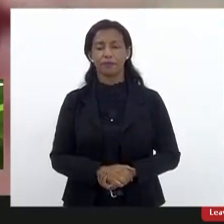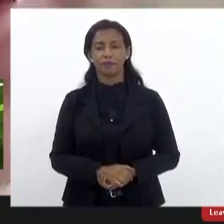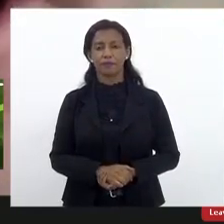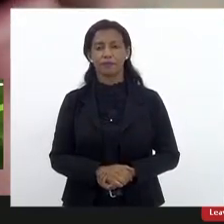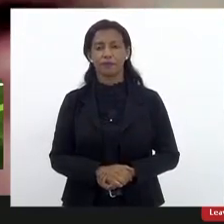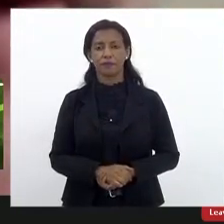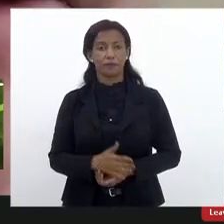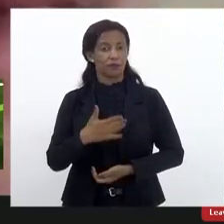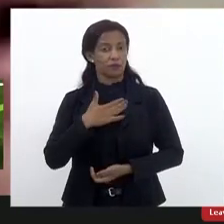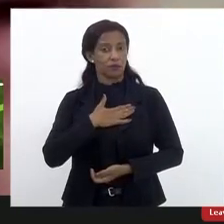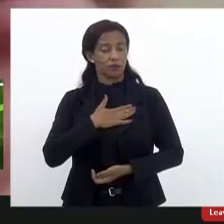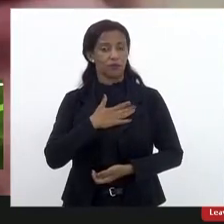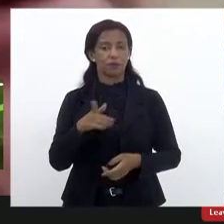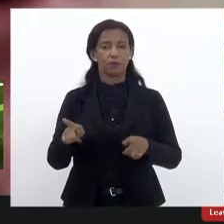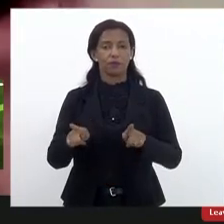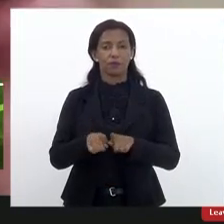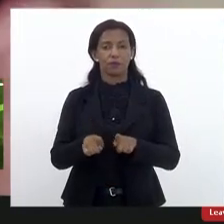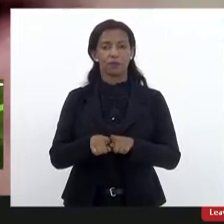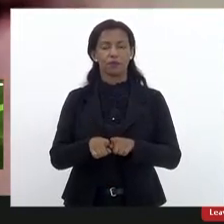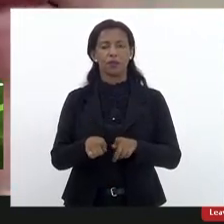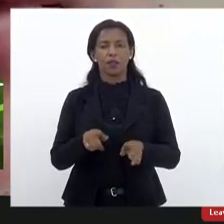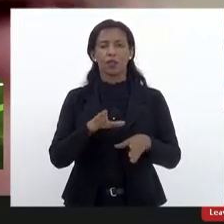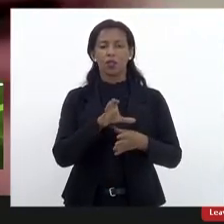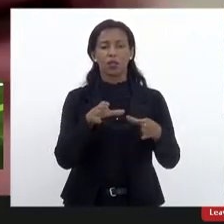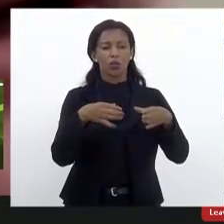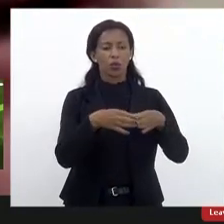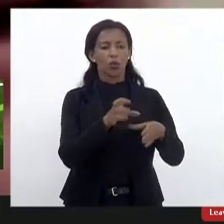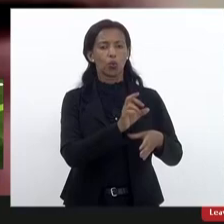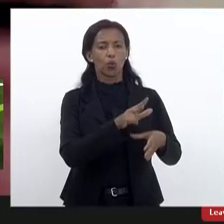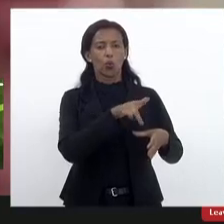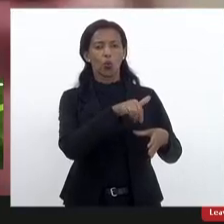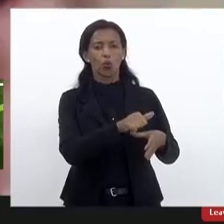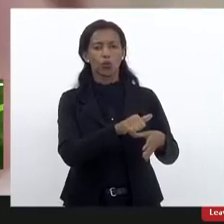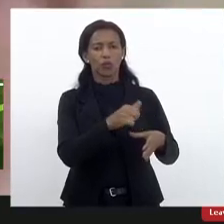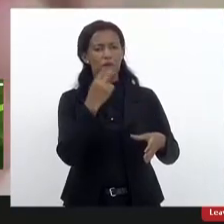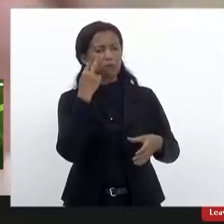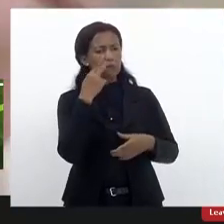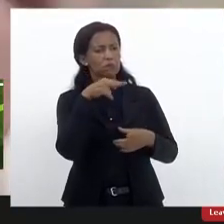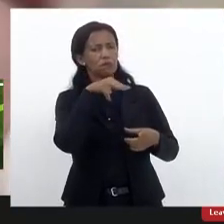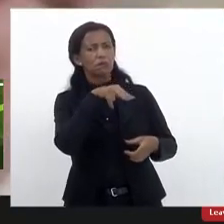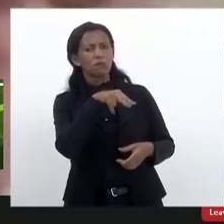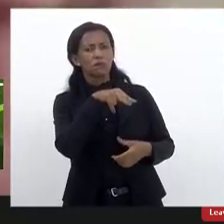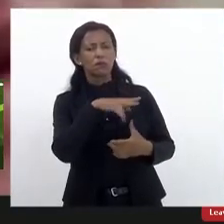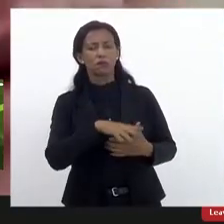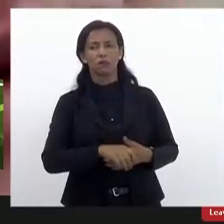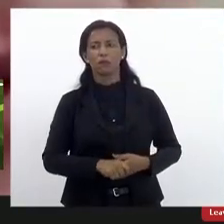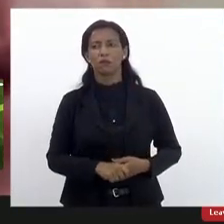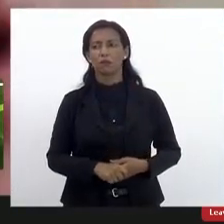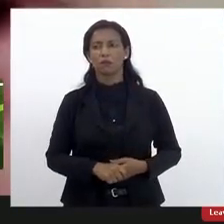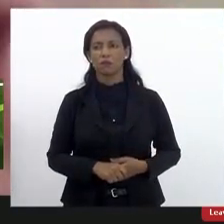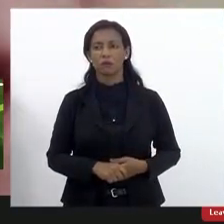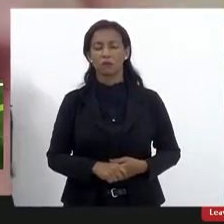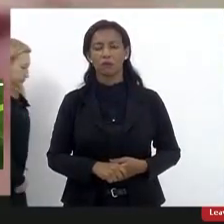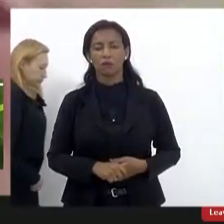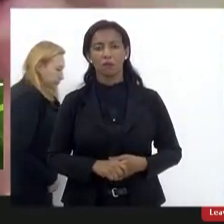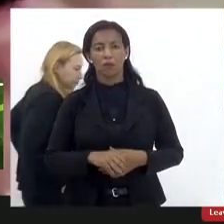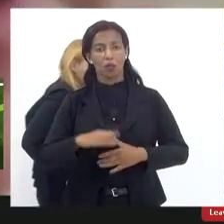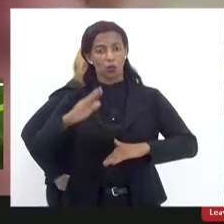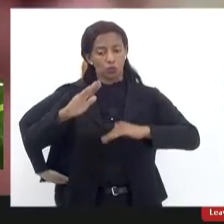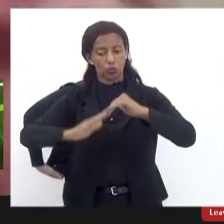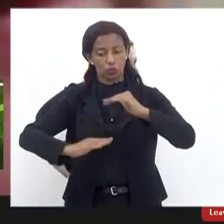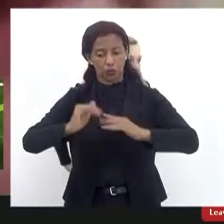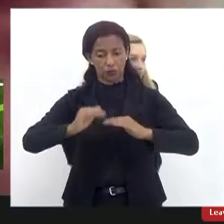gostaria, também que o Conselho observasse, o colegiado